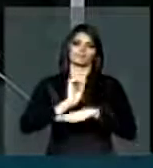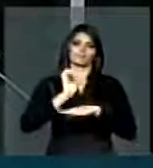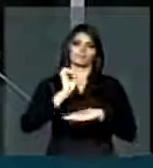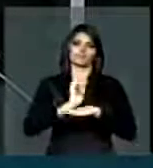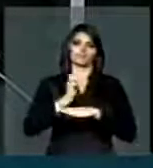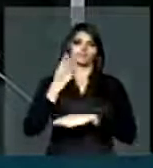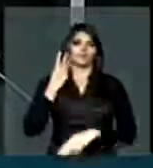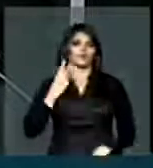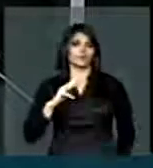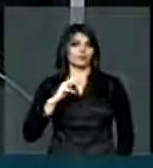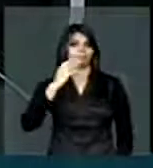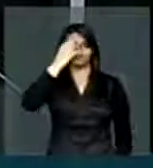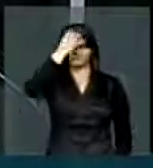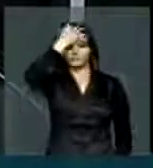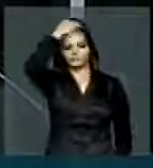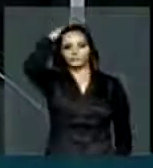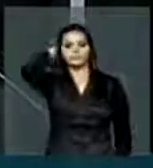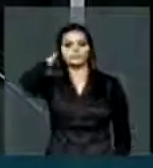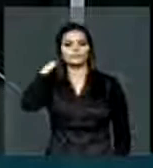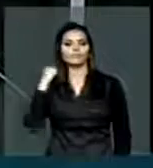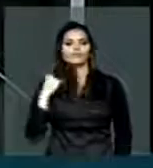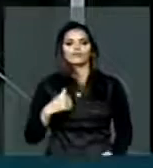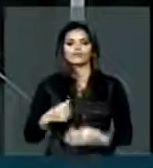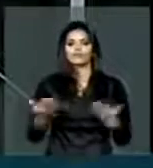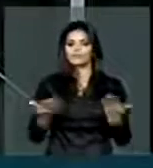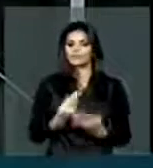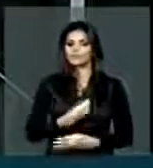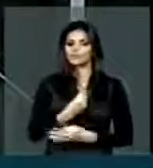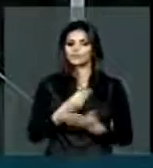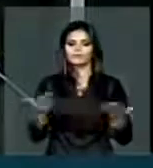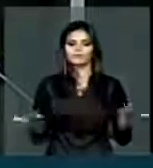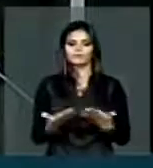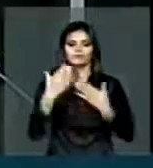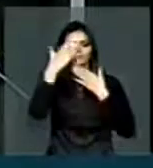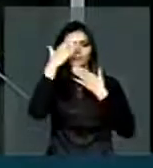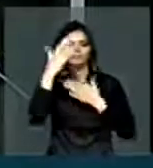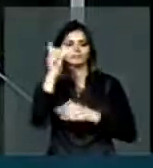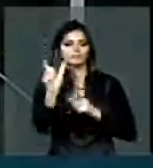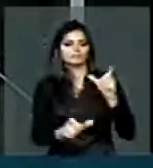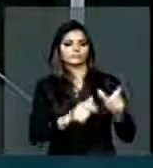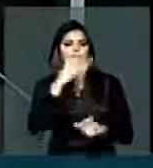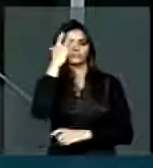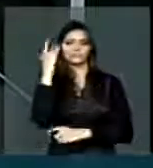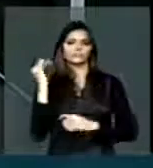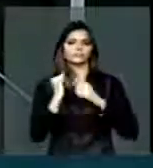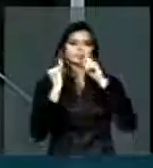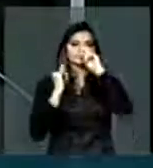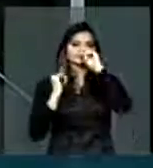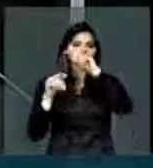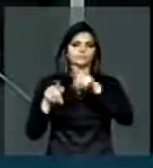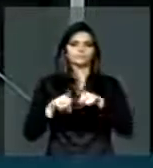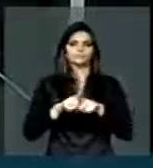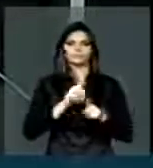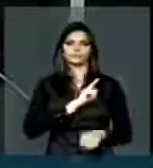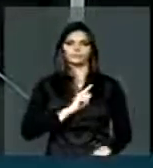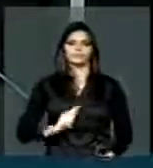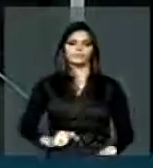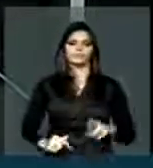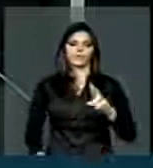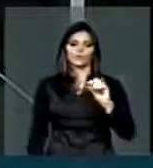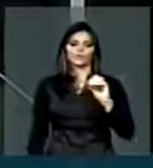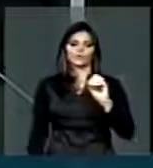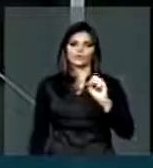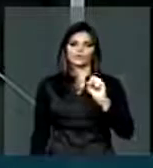Então, eu estou aqui de público para agradecer essas autoridades, também em nome da governadora Rosiana